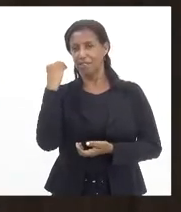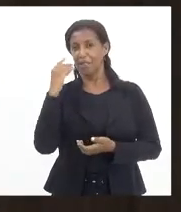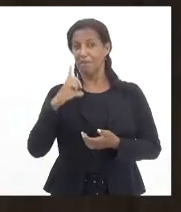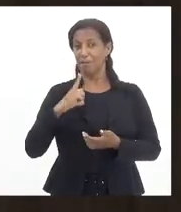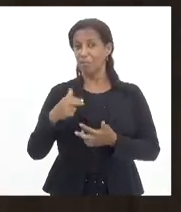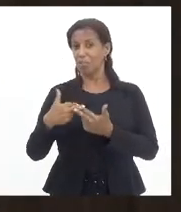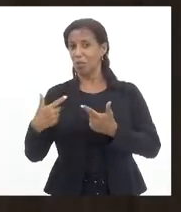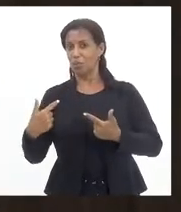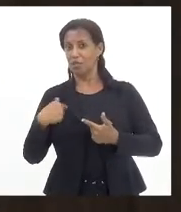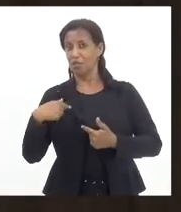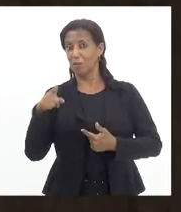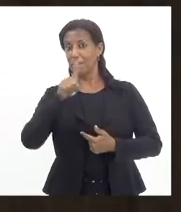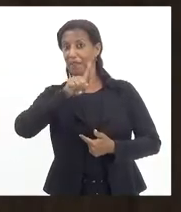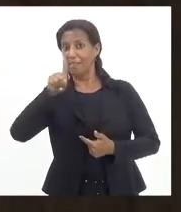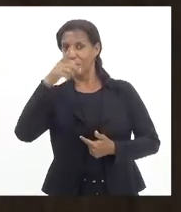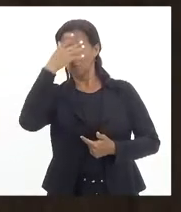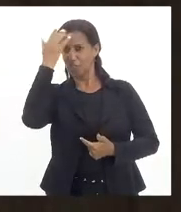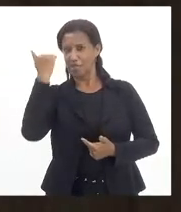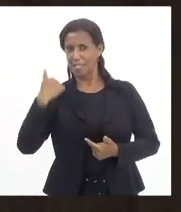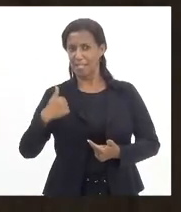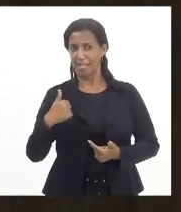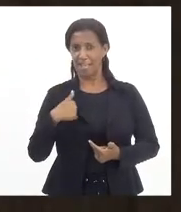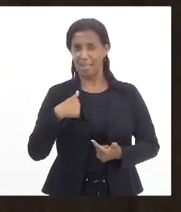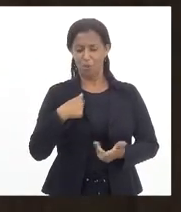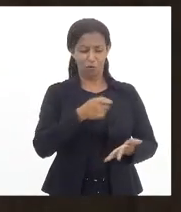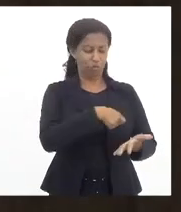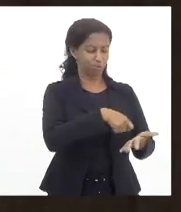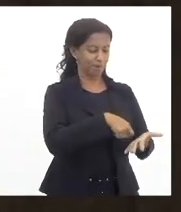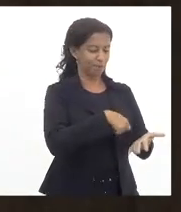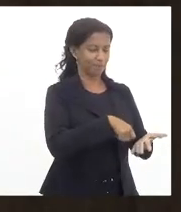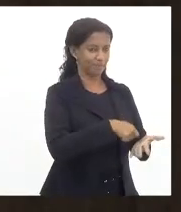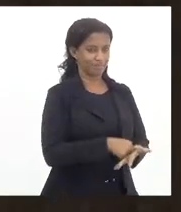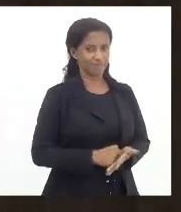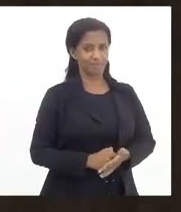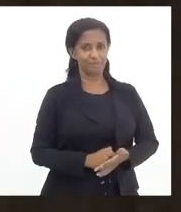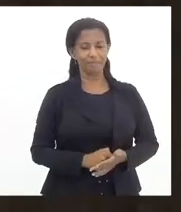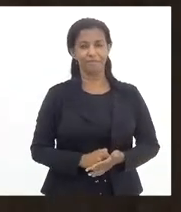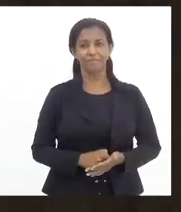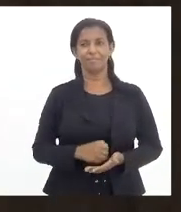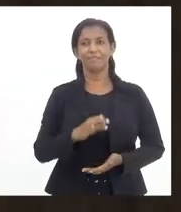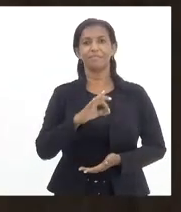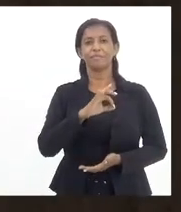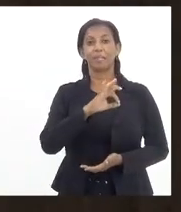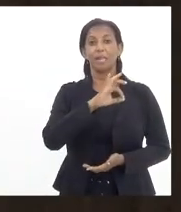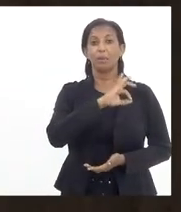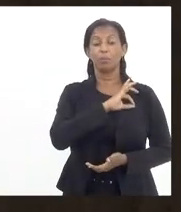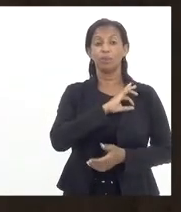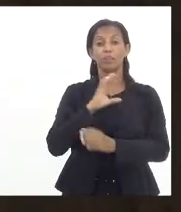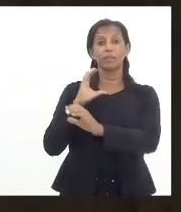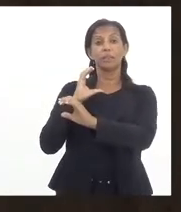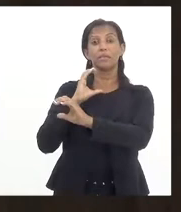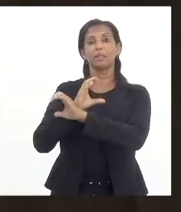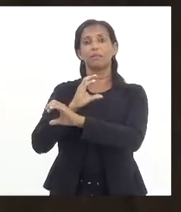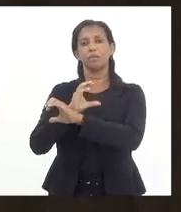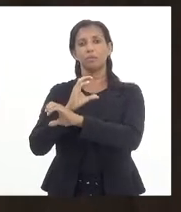esquecer, eu trouxe anotado. E a Polícia Civil do Estado do Rio de Janeiro, hoje,